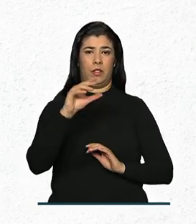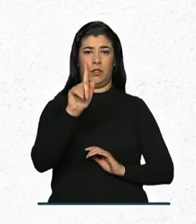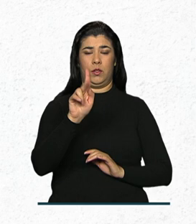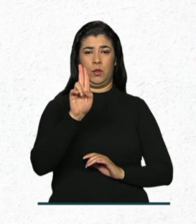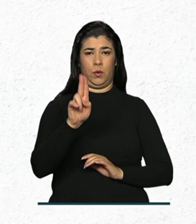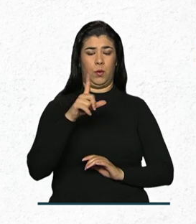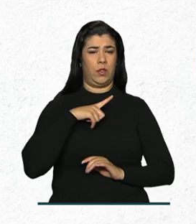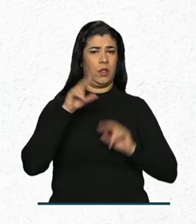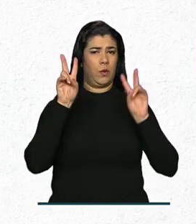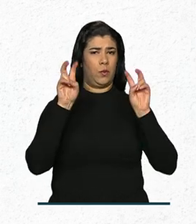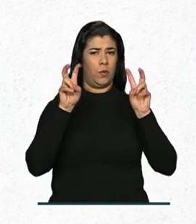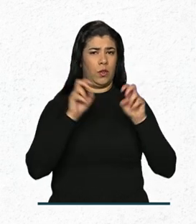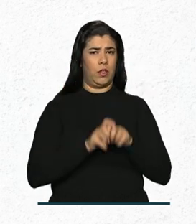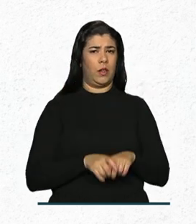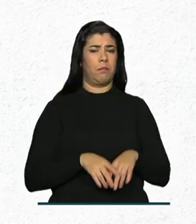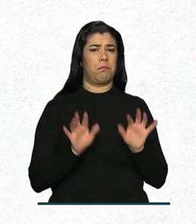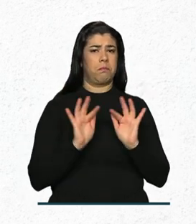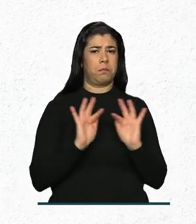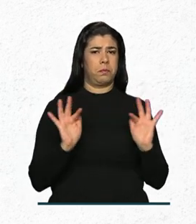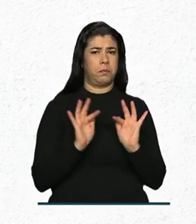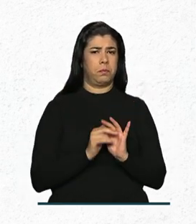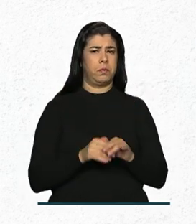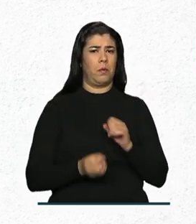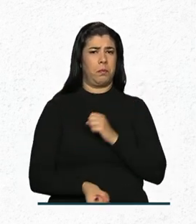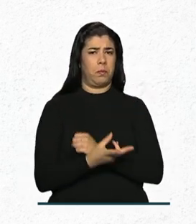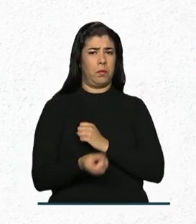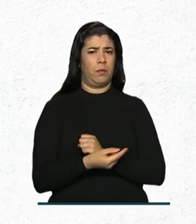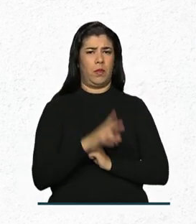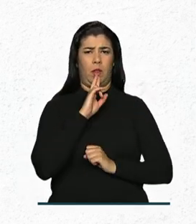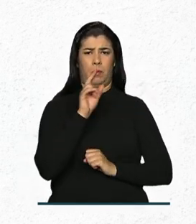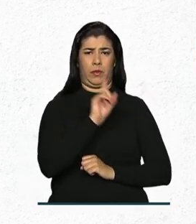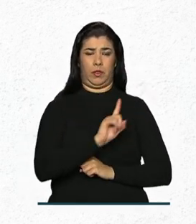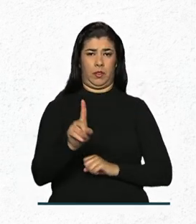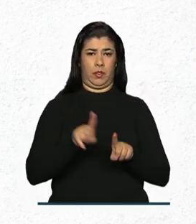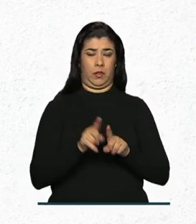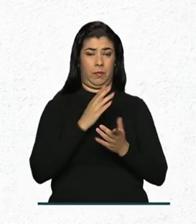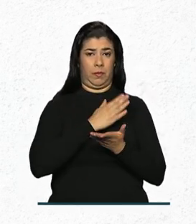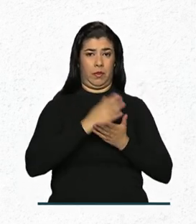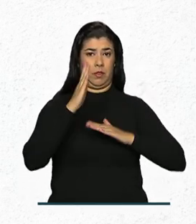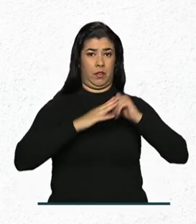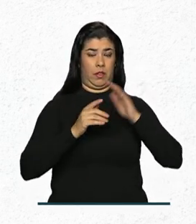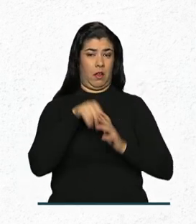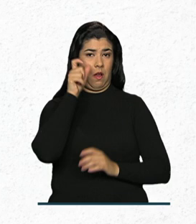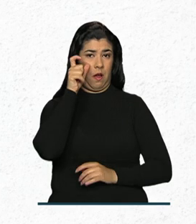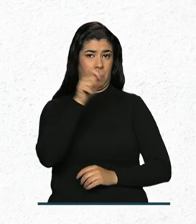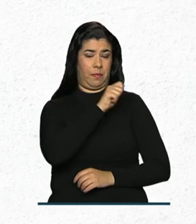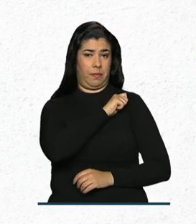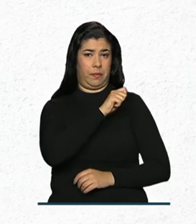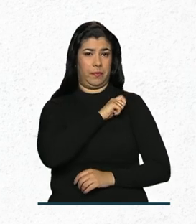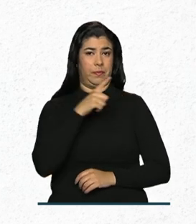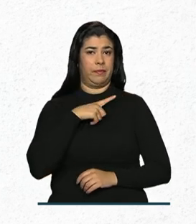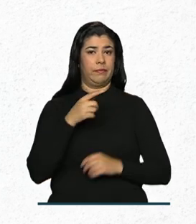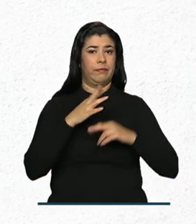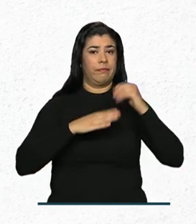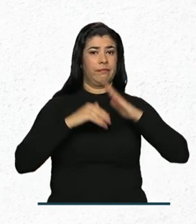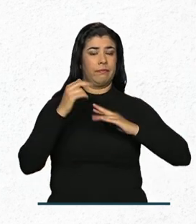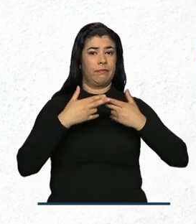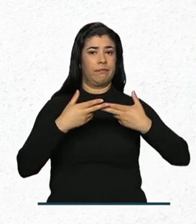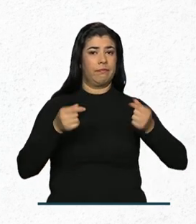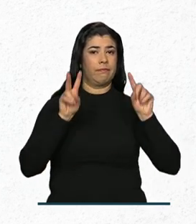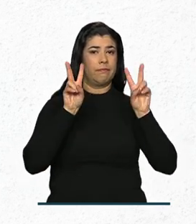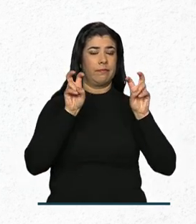Com o tema Pequenas Corrupções, diga não, a iniciativa quer despertar nos estudantes o interesse por assuntos